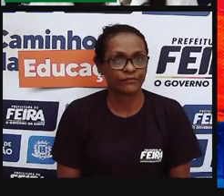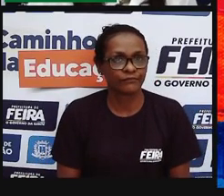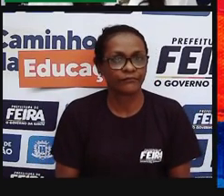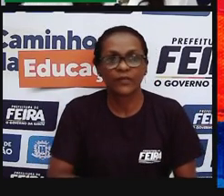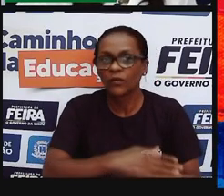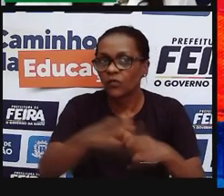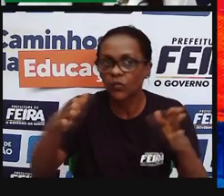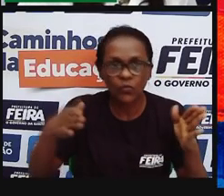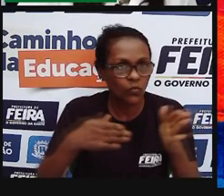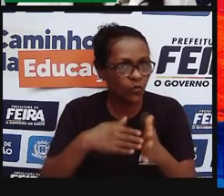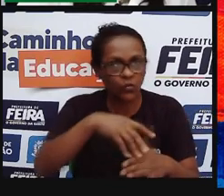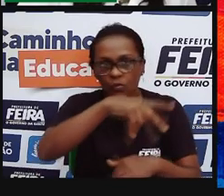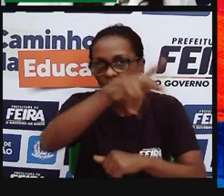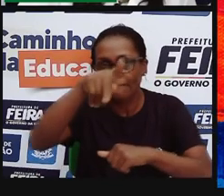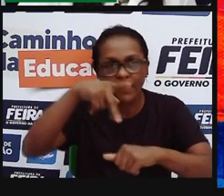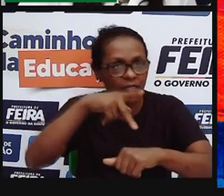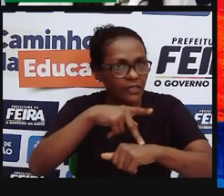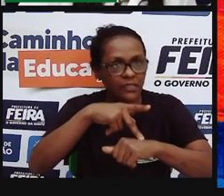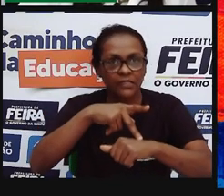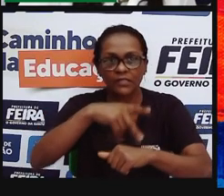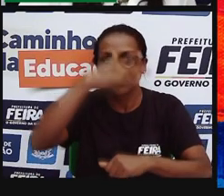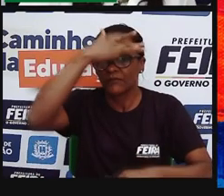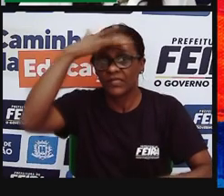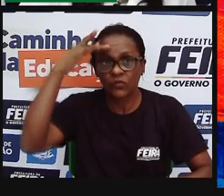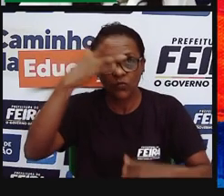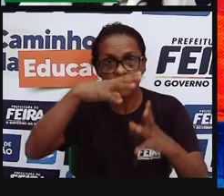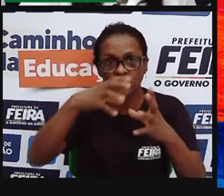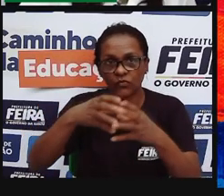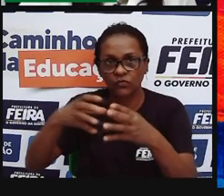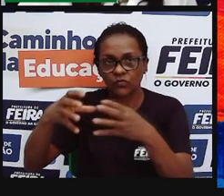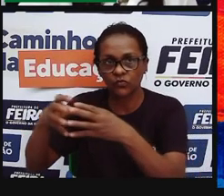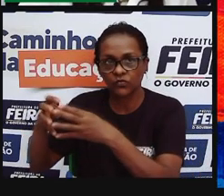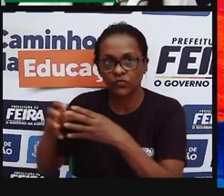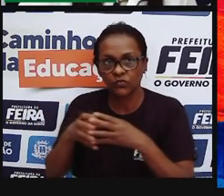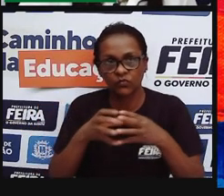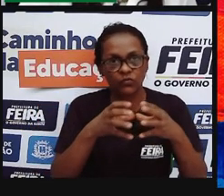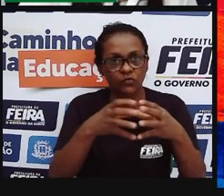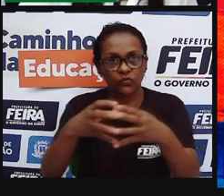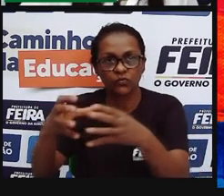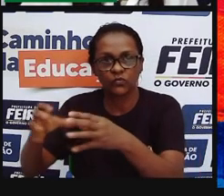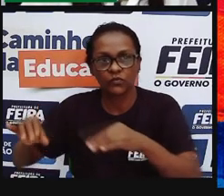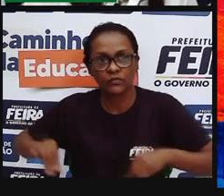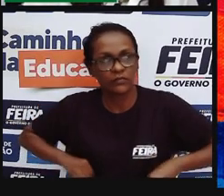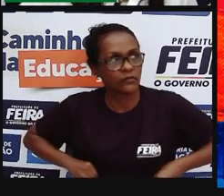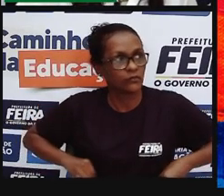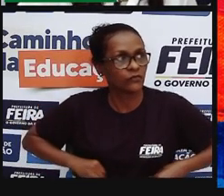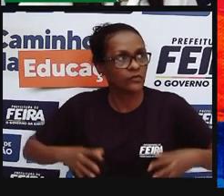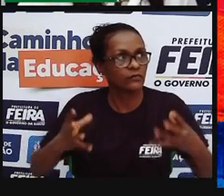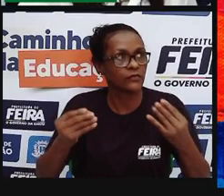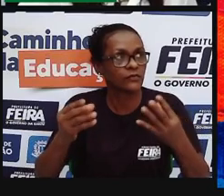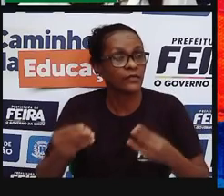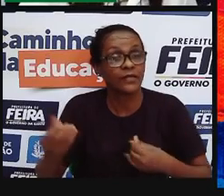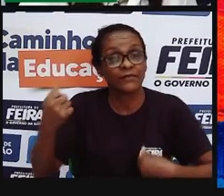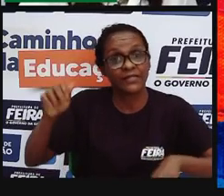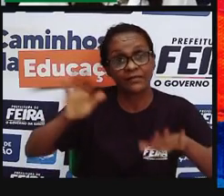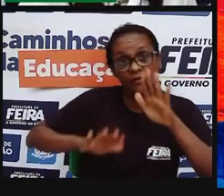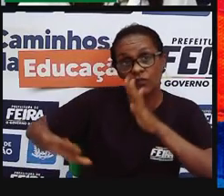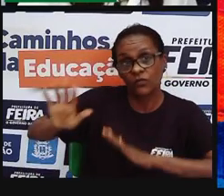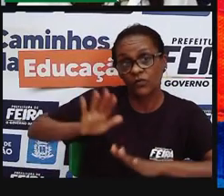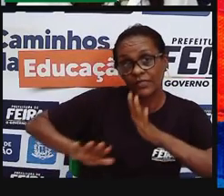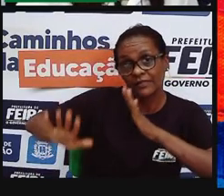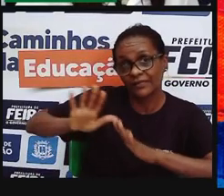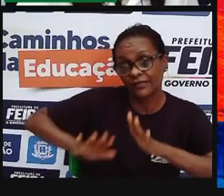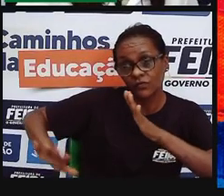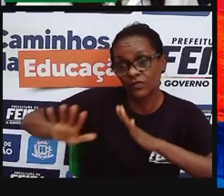país, toda a nossa população. Então essa música é um chamado para que a gente cuide desse ambiente, que é nosso.